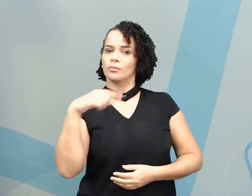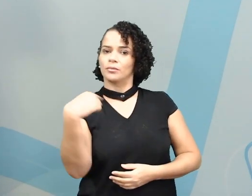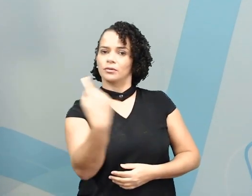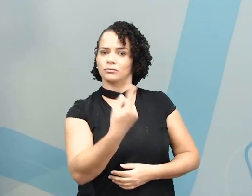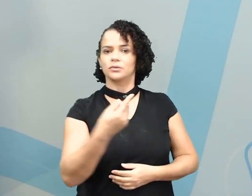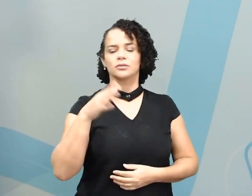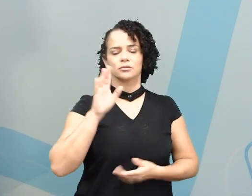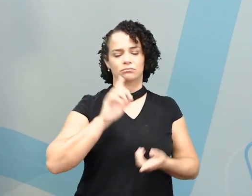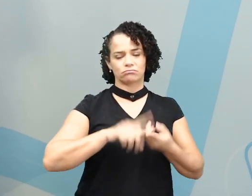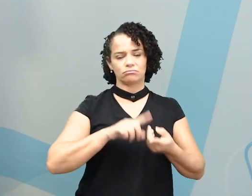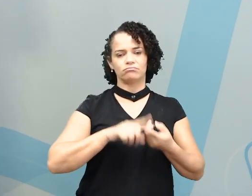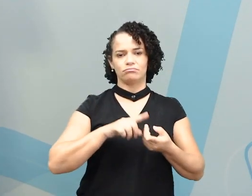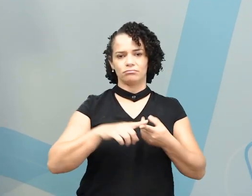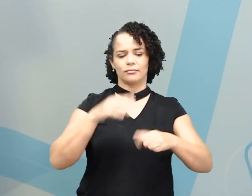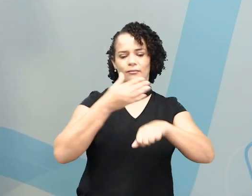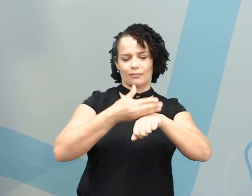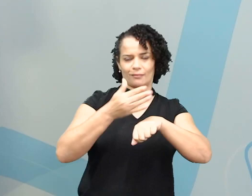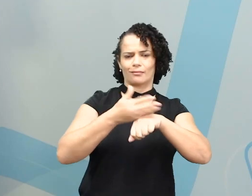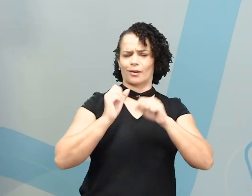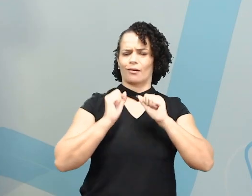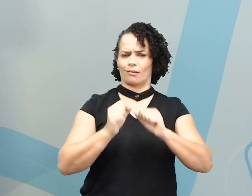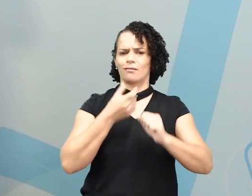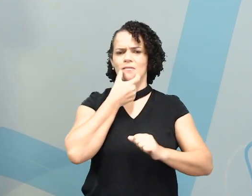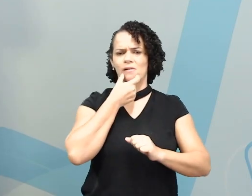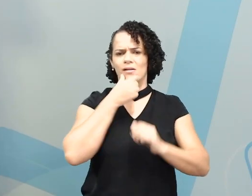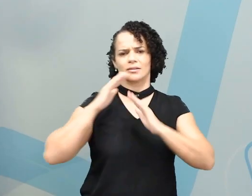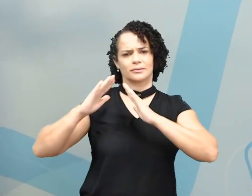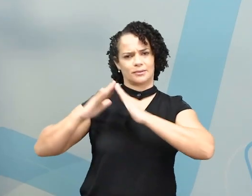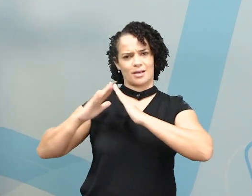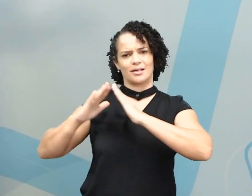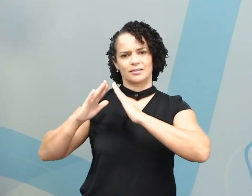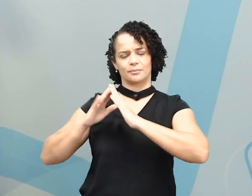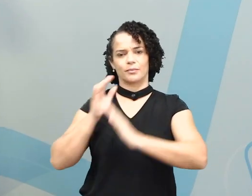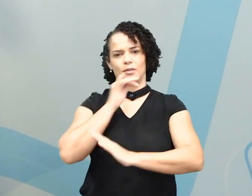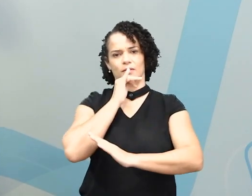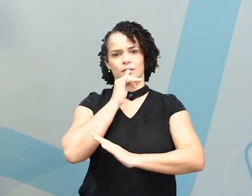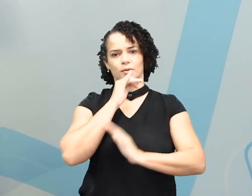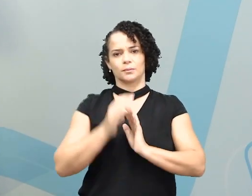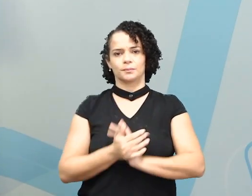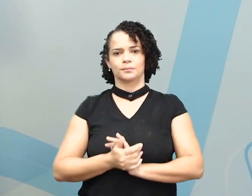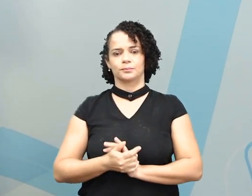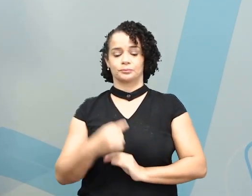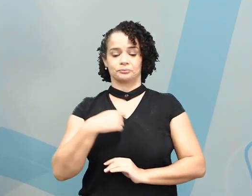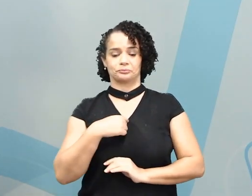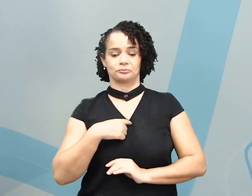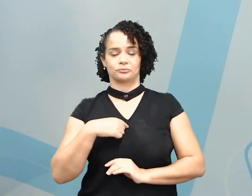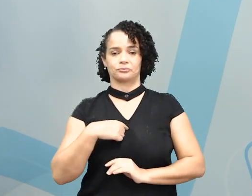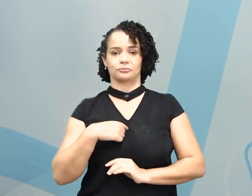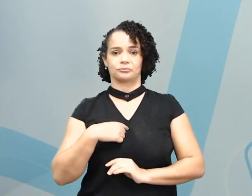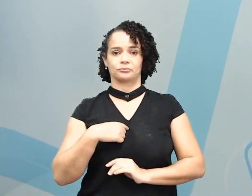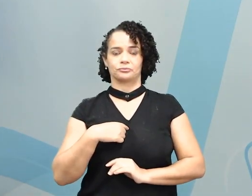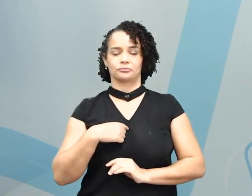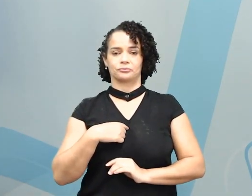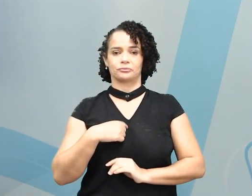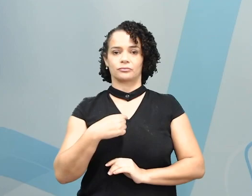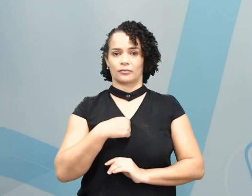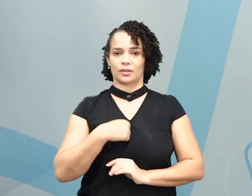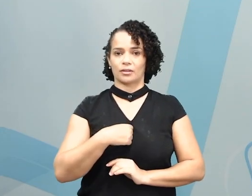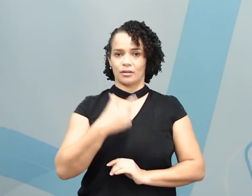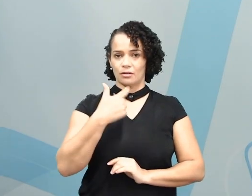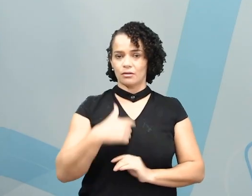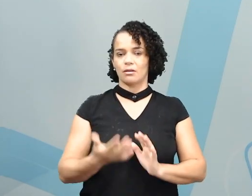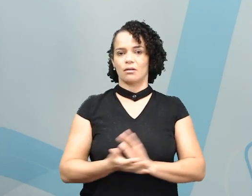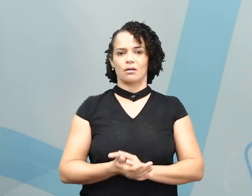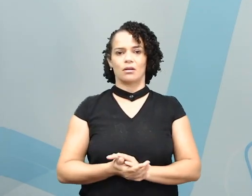você também possa treinar o seu inglês em casa. Como, por exemplo, am a nectar, I am